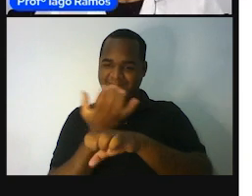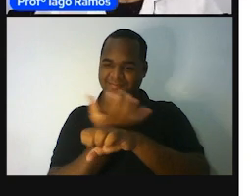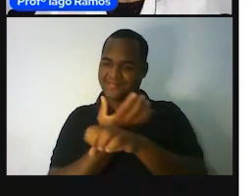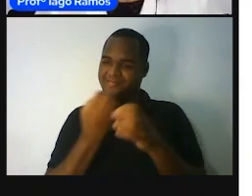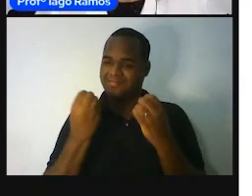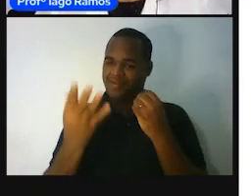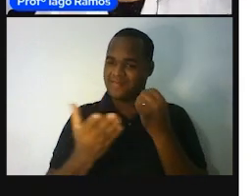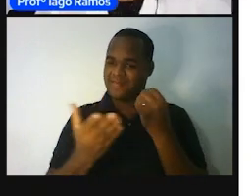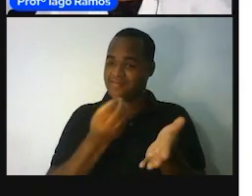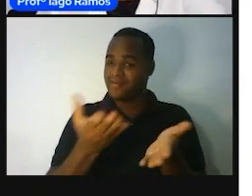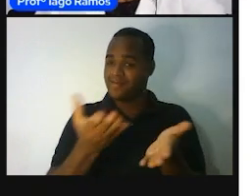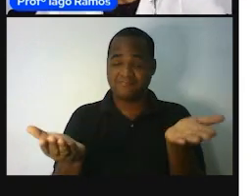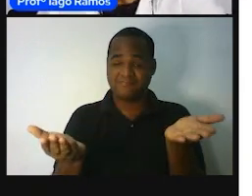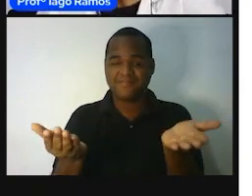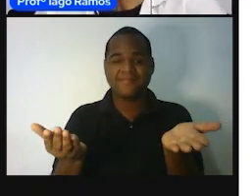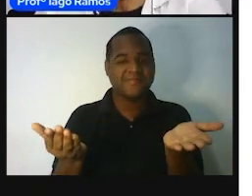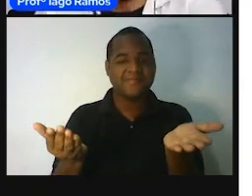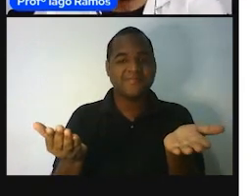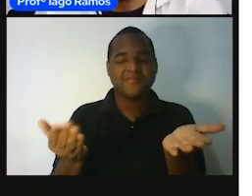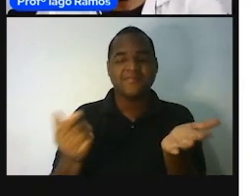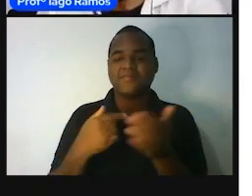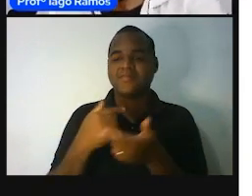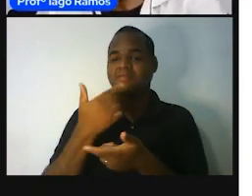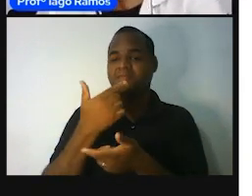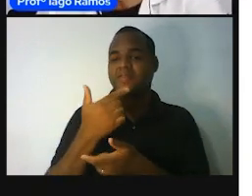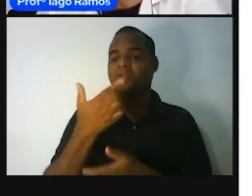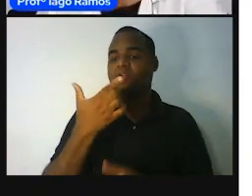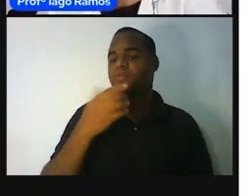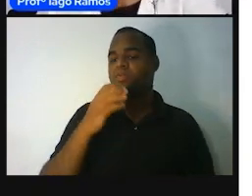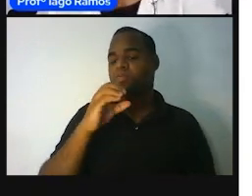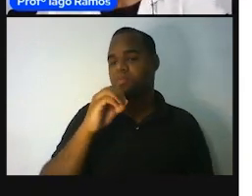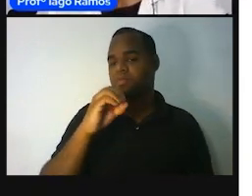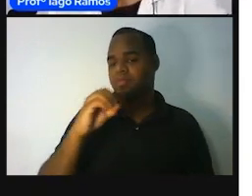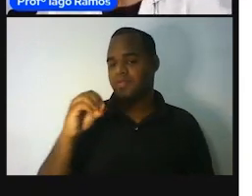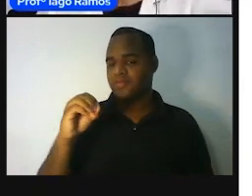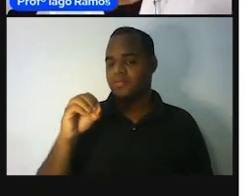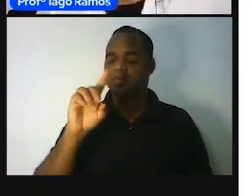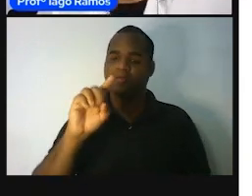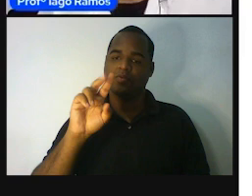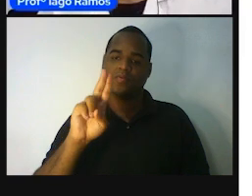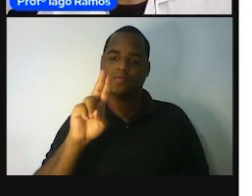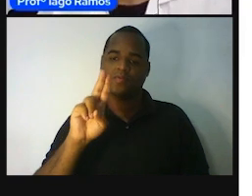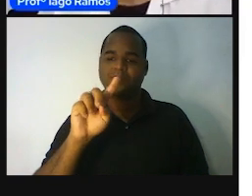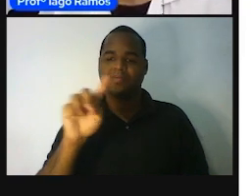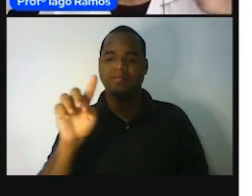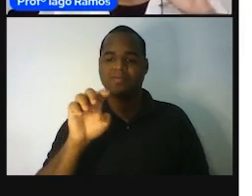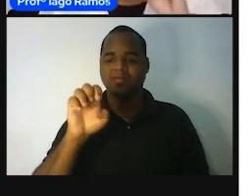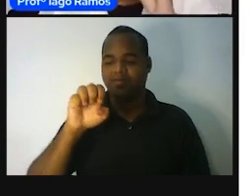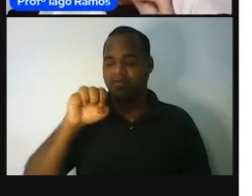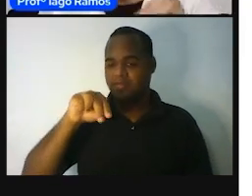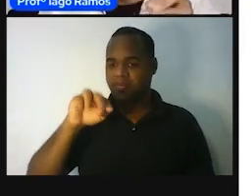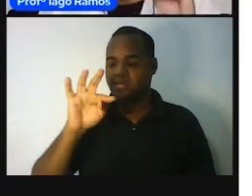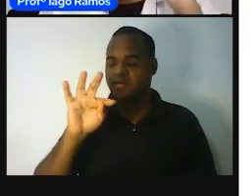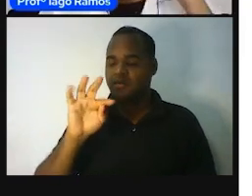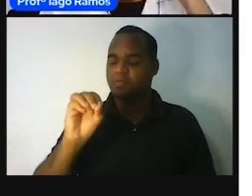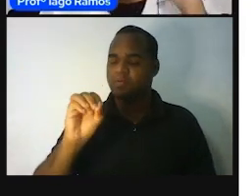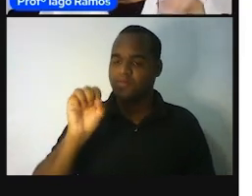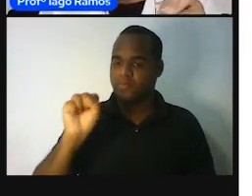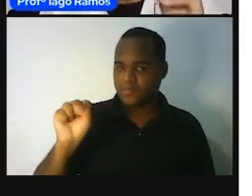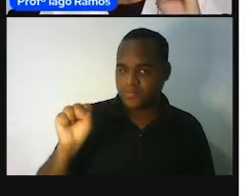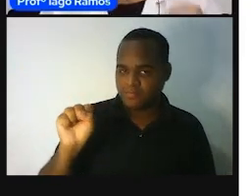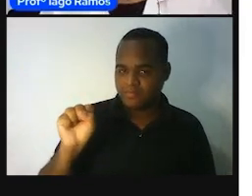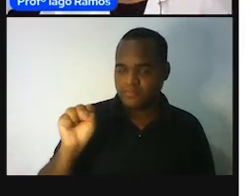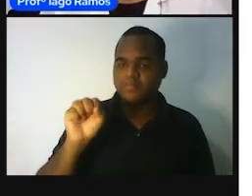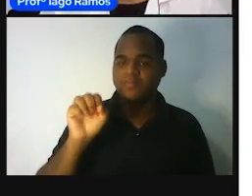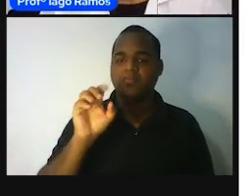O correto dizer, 200 gramas, 200 gramas, a palavra de grama, é o